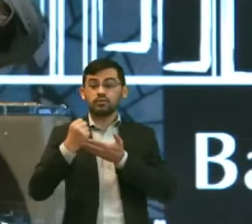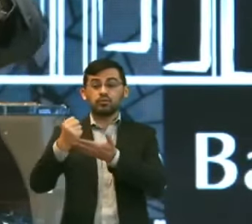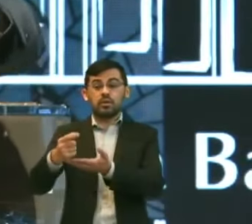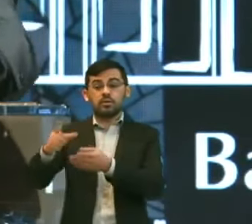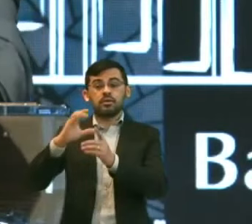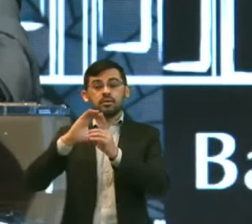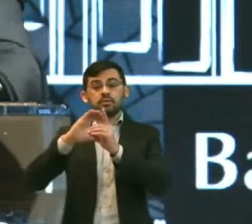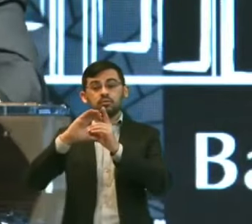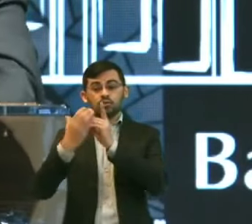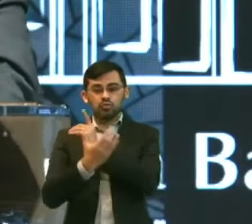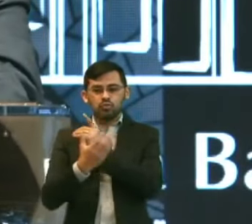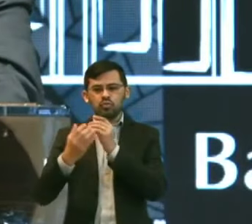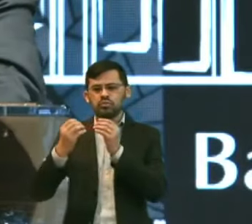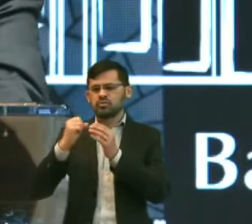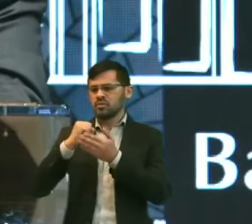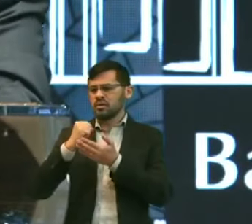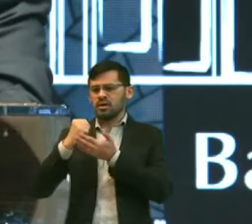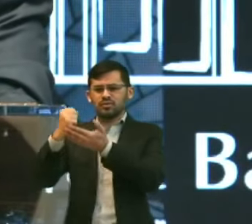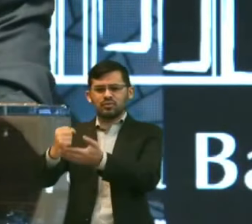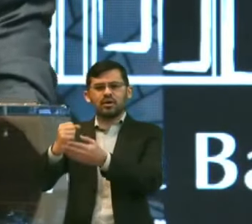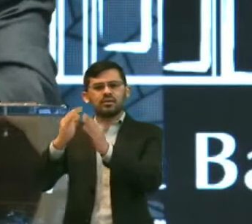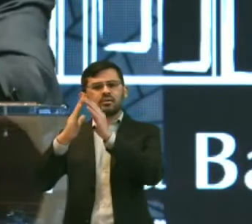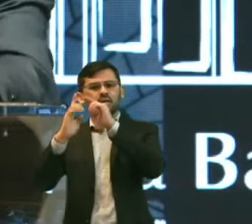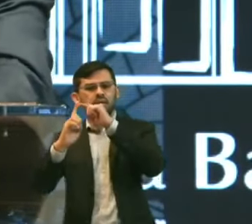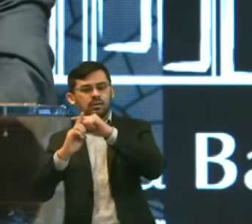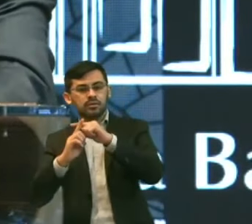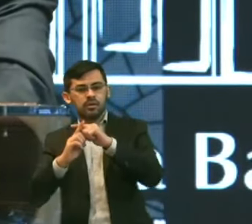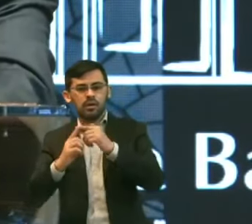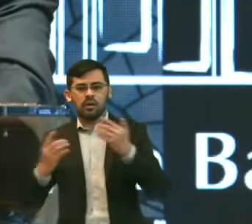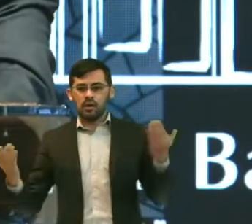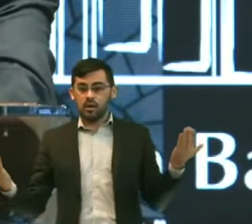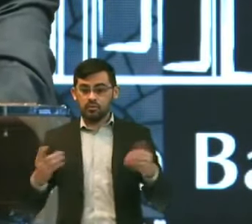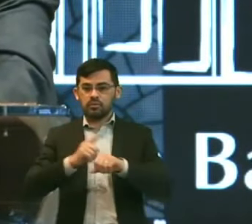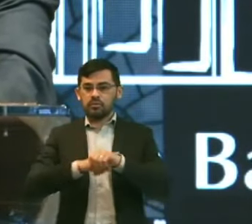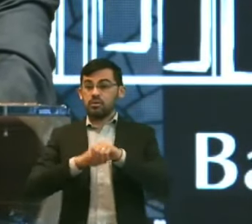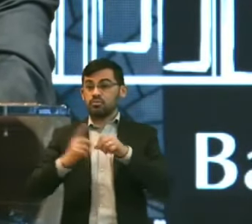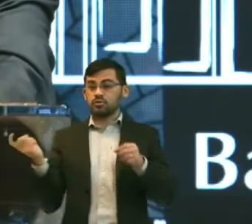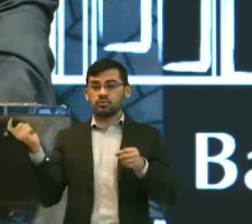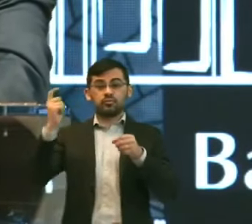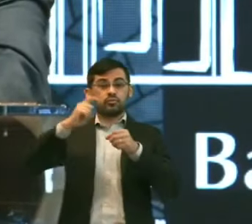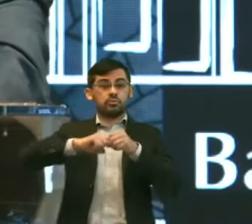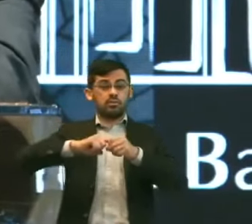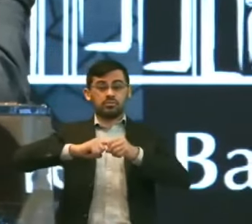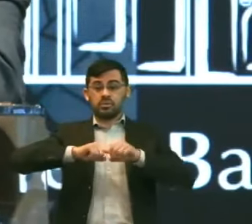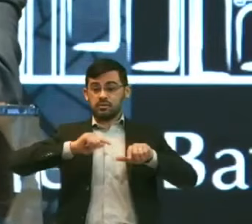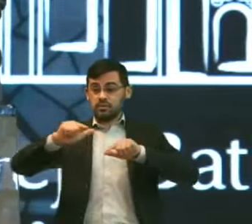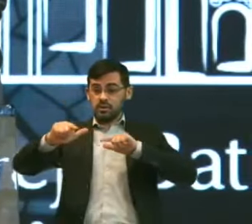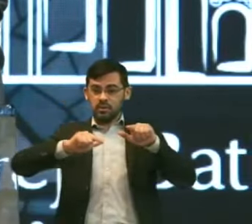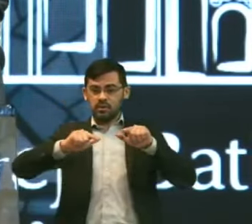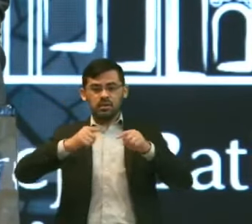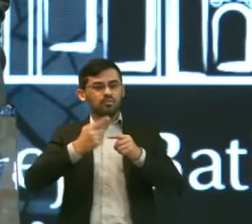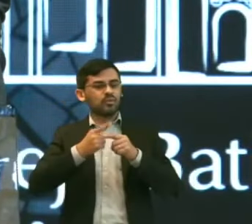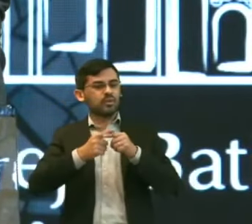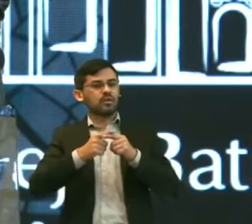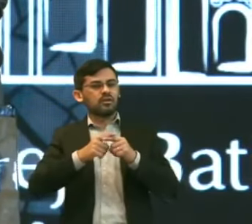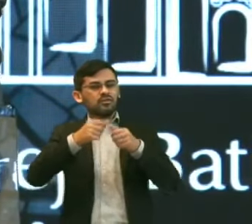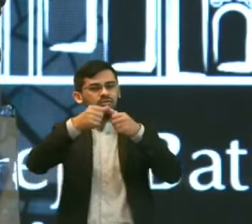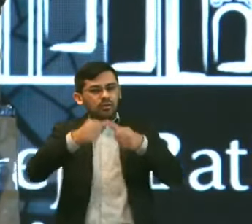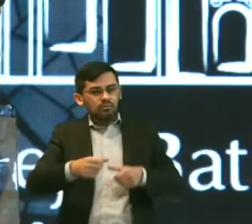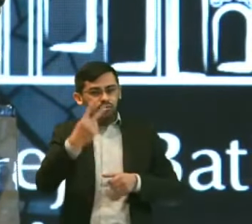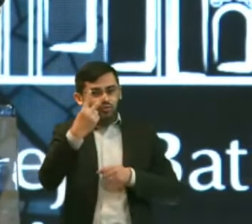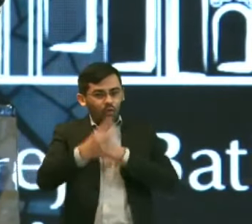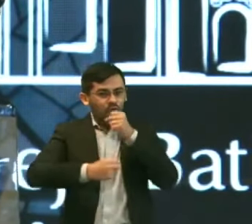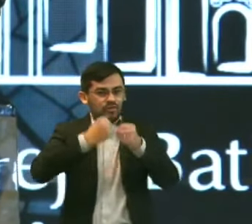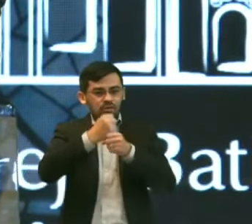Quero trabalhar Em tal área Tal área Está na hora De levantar O povo de Deus Nós ficamos Dois anos Dentro de casa Trancado